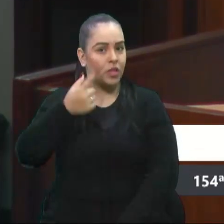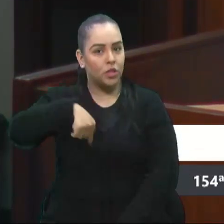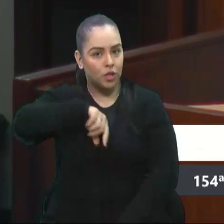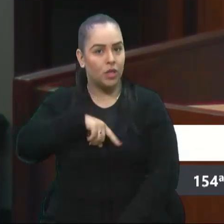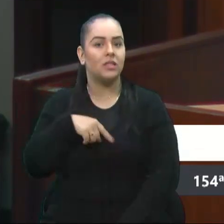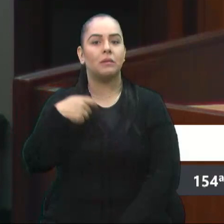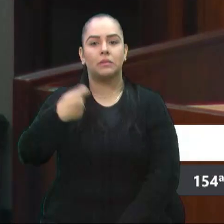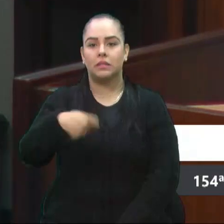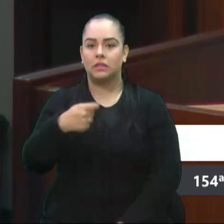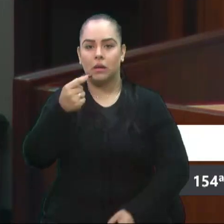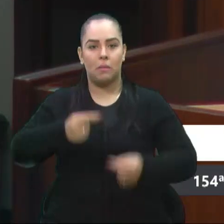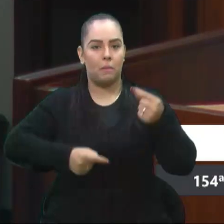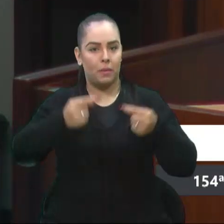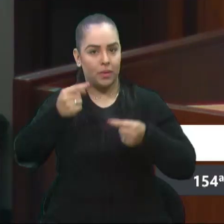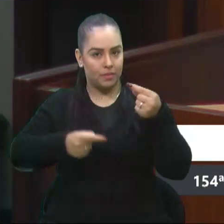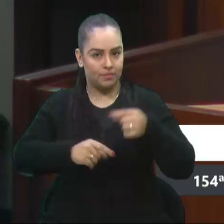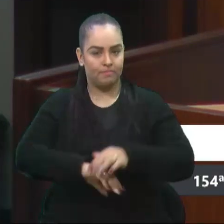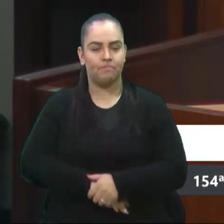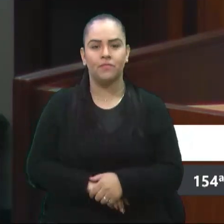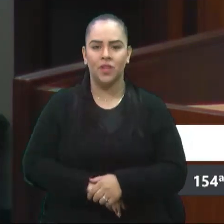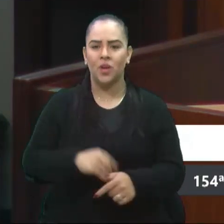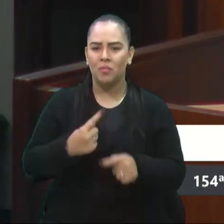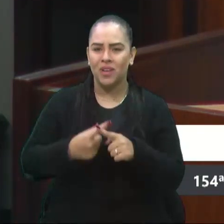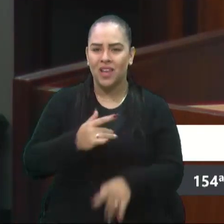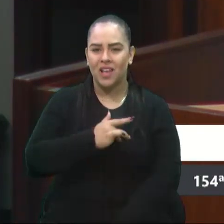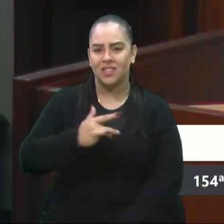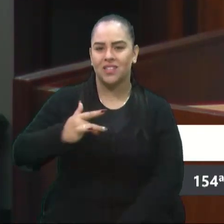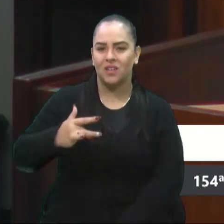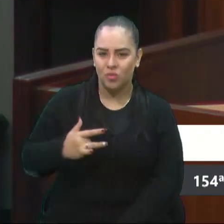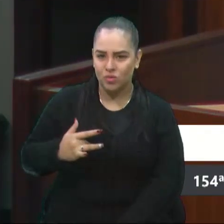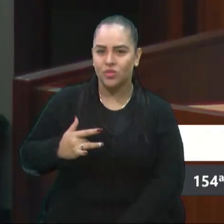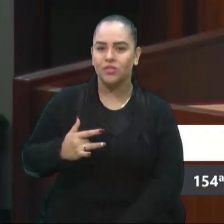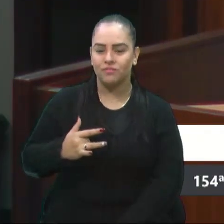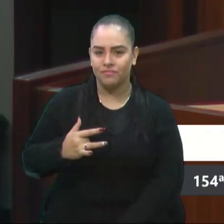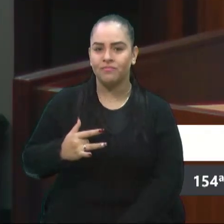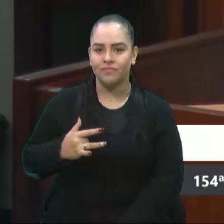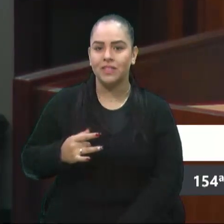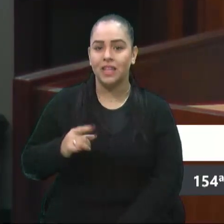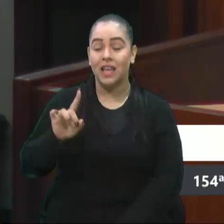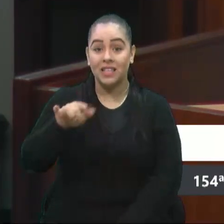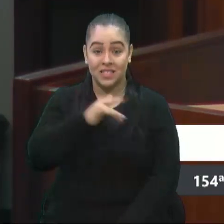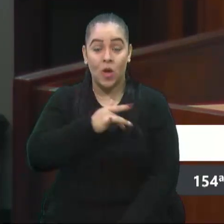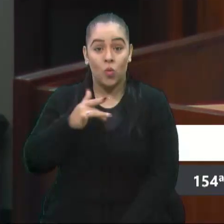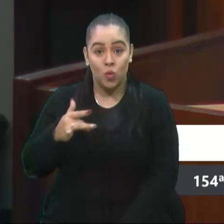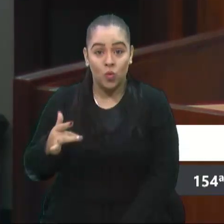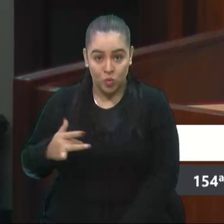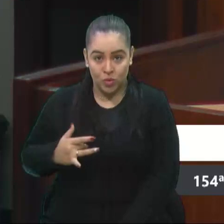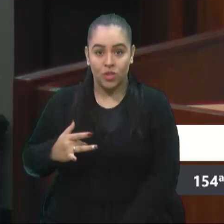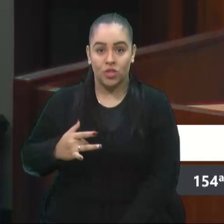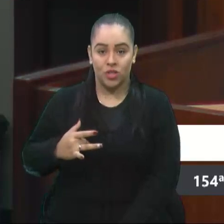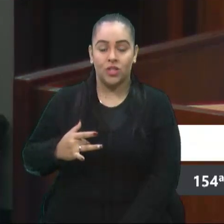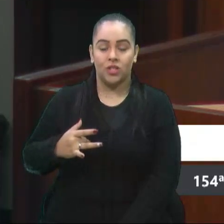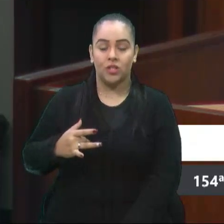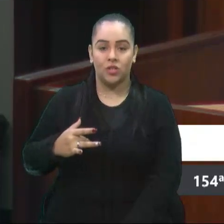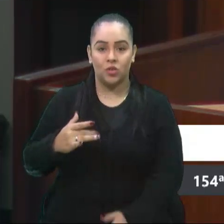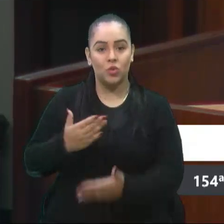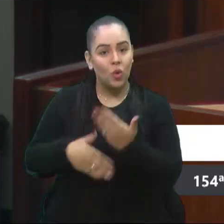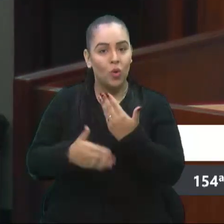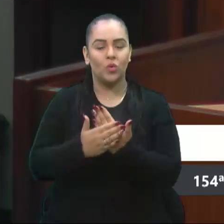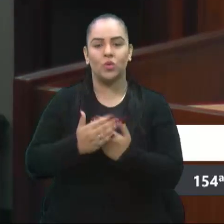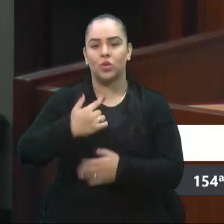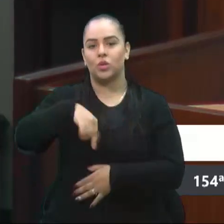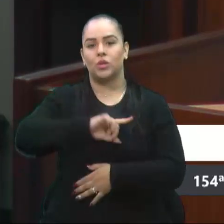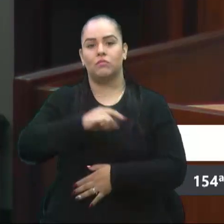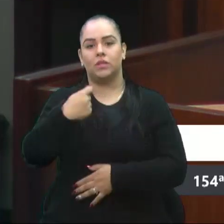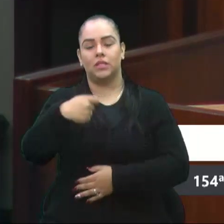que discutir. Porque é saúde pública. É saúde pública e a gente tem que discutir. Então, eu só quero